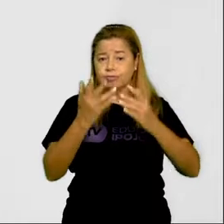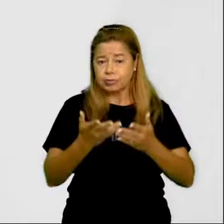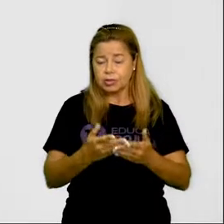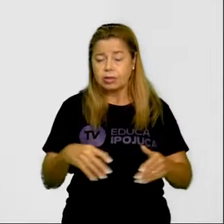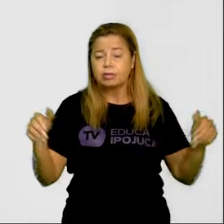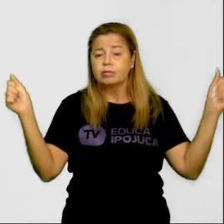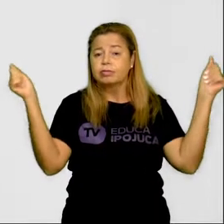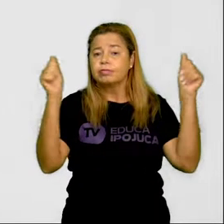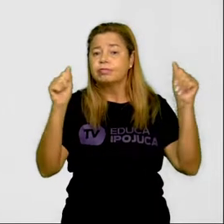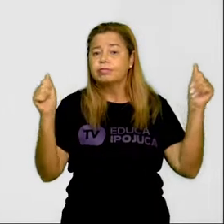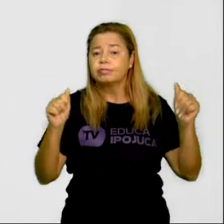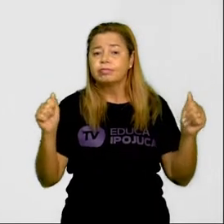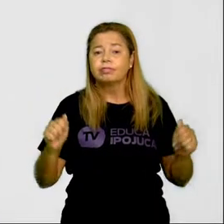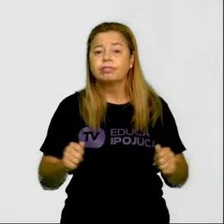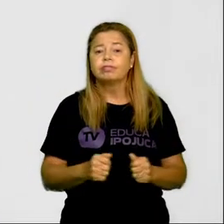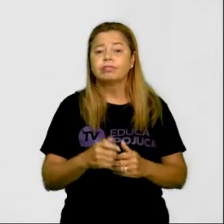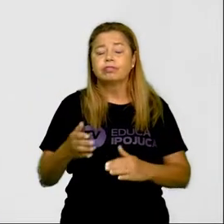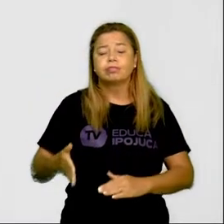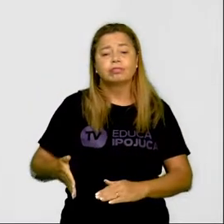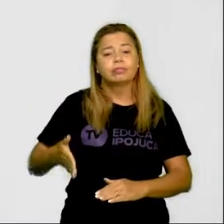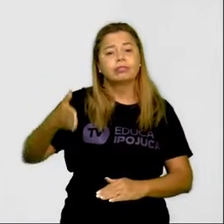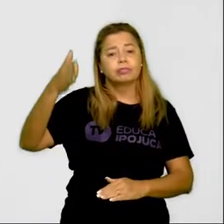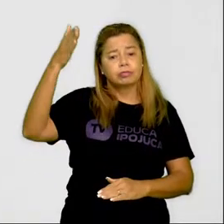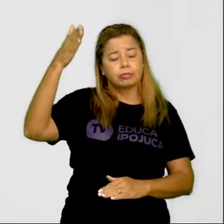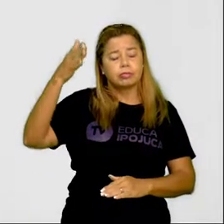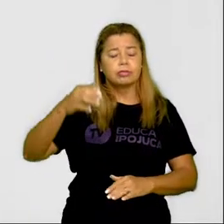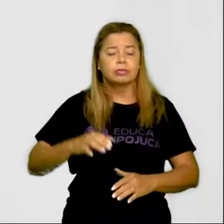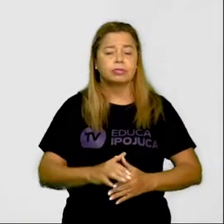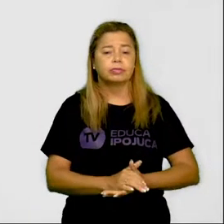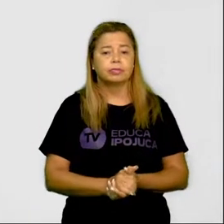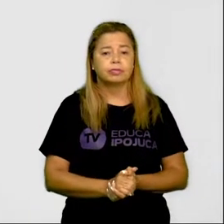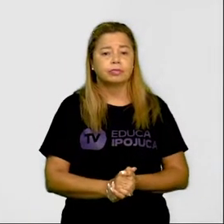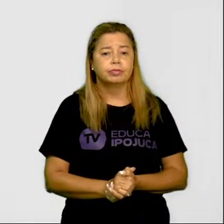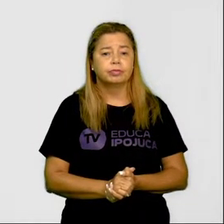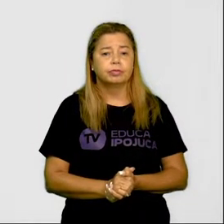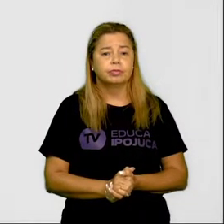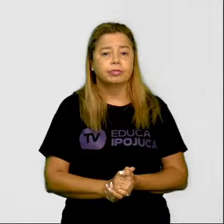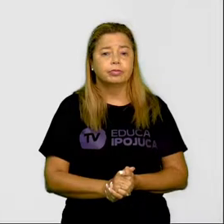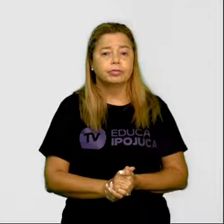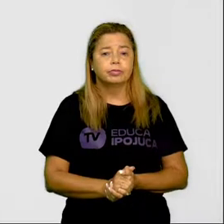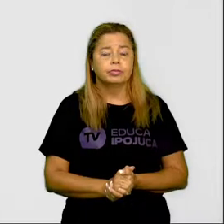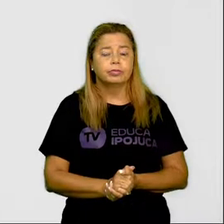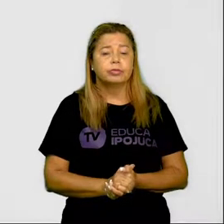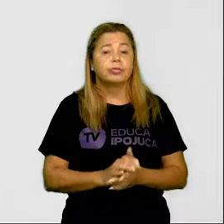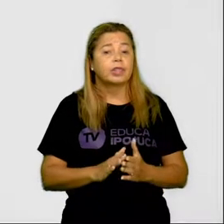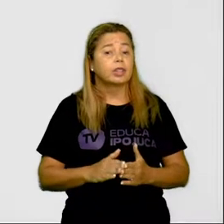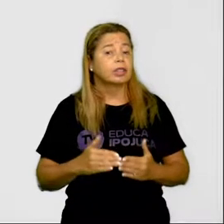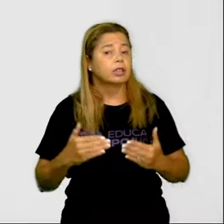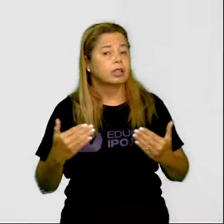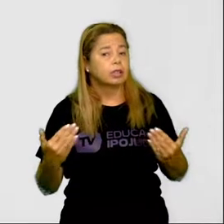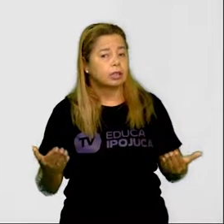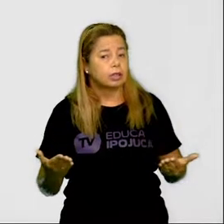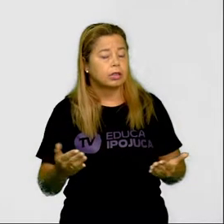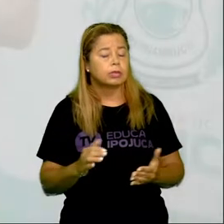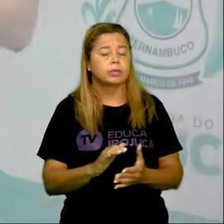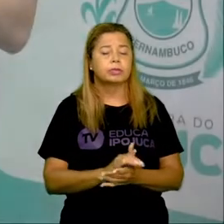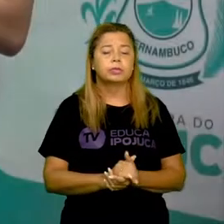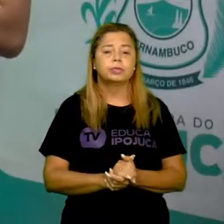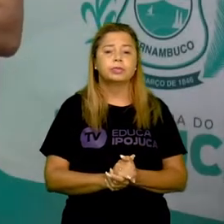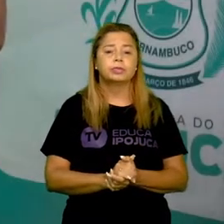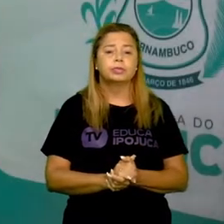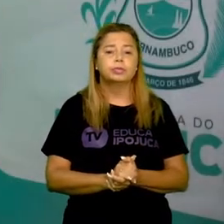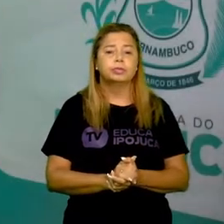começa na criação dessa expressão artística. Sendo assim, e ainda,